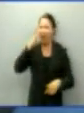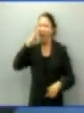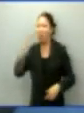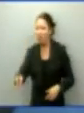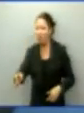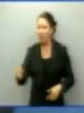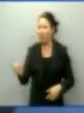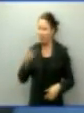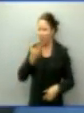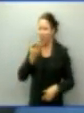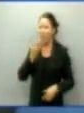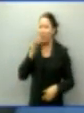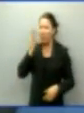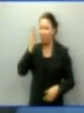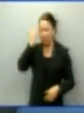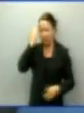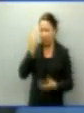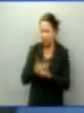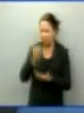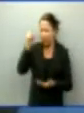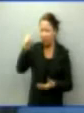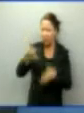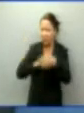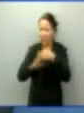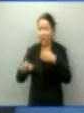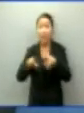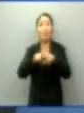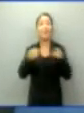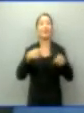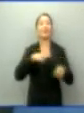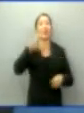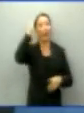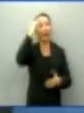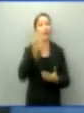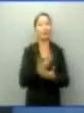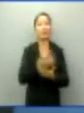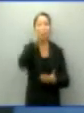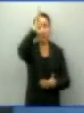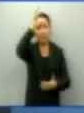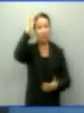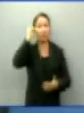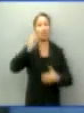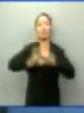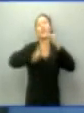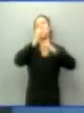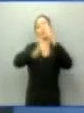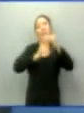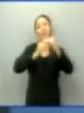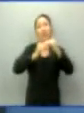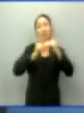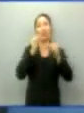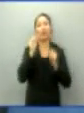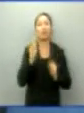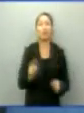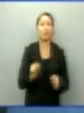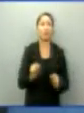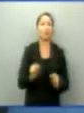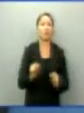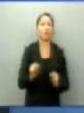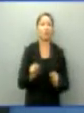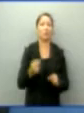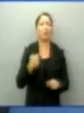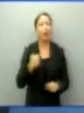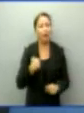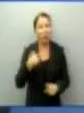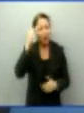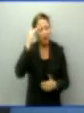confia nas pessoas. Eu ainda quero acreditar que esse Mato Grosso tem salvação e é por isso que eu quero ser governadora para cuidar de Mato Grosso. Eu